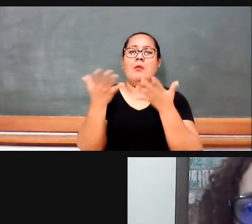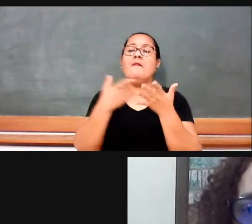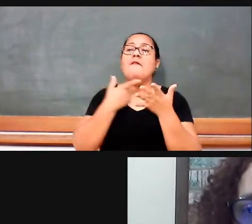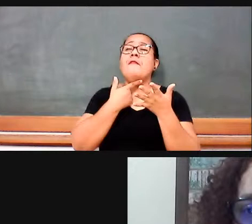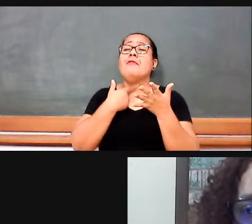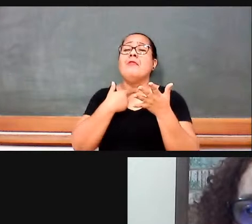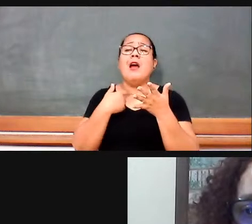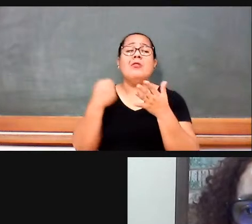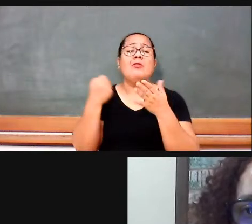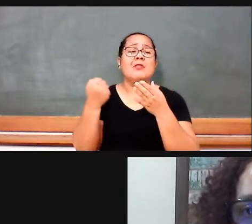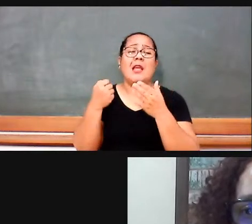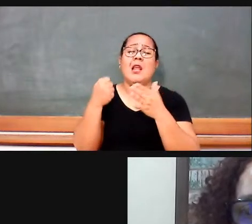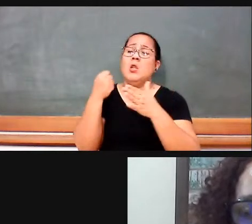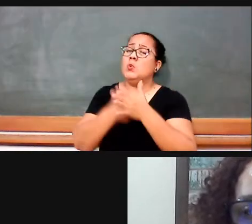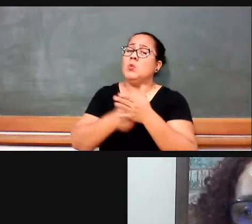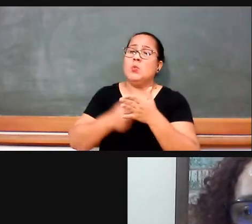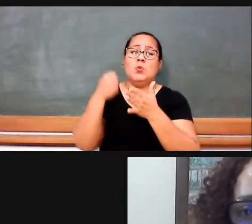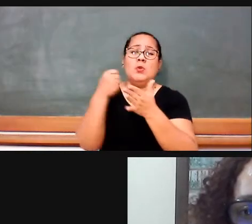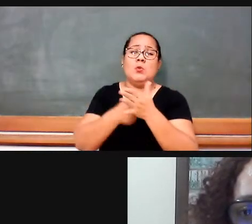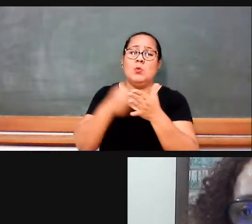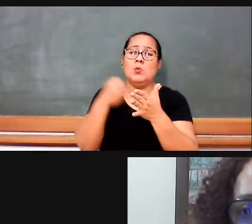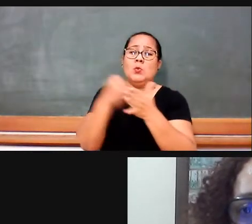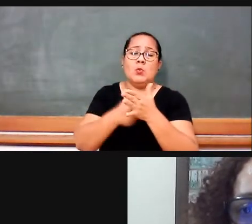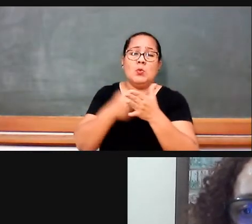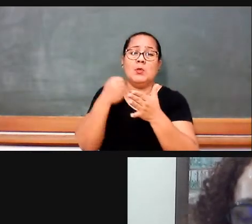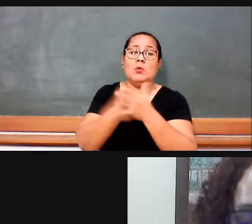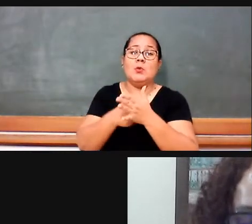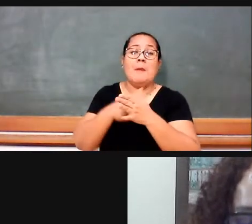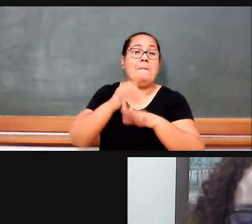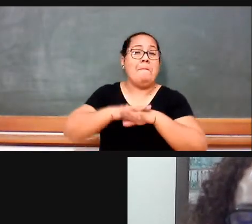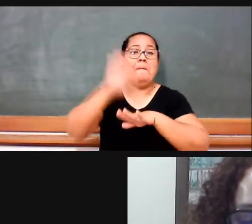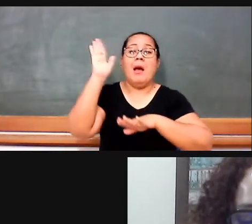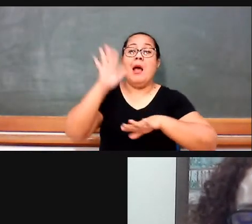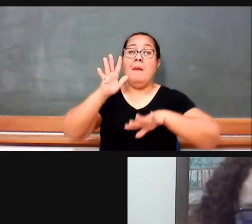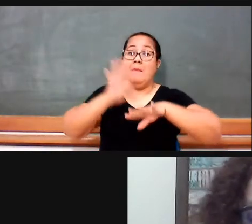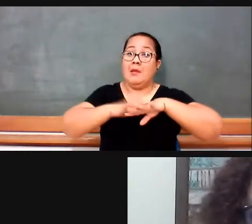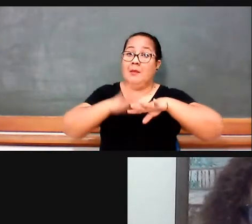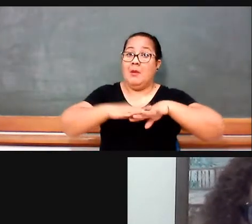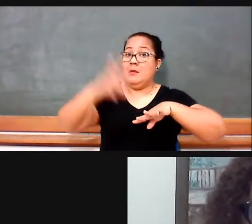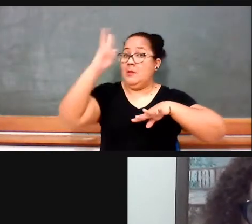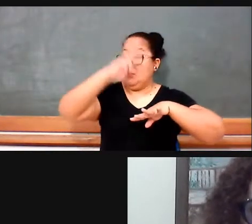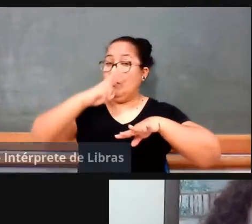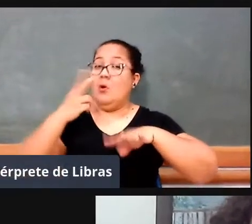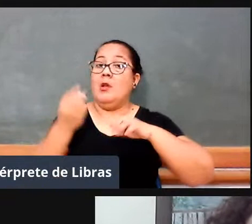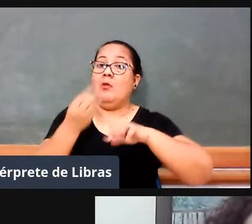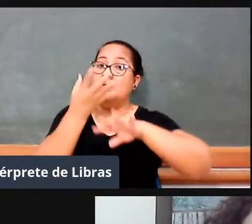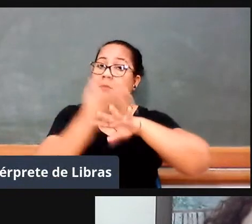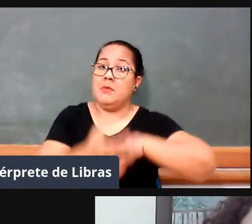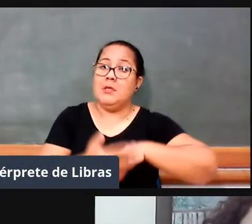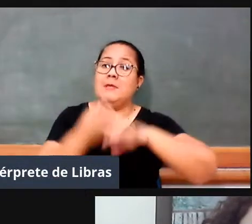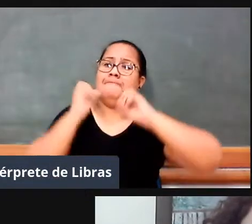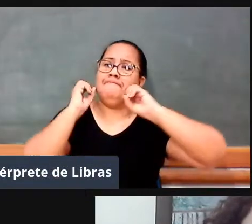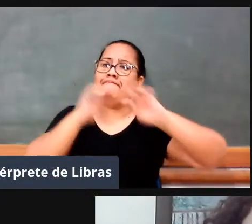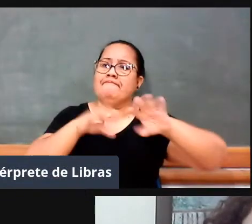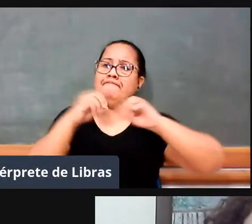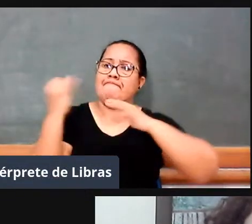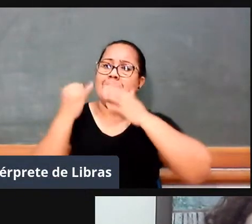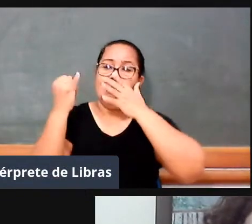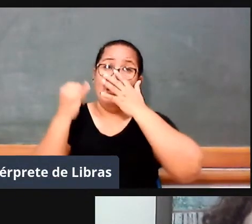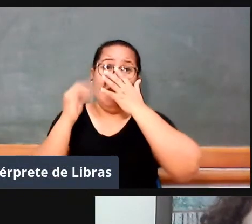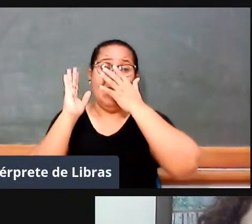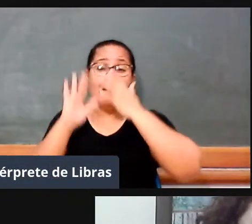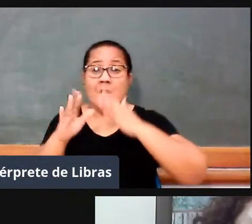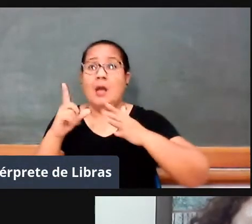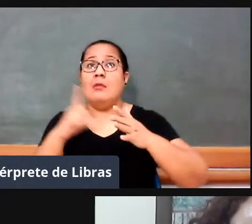do professor a história da educação matemática, em muitas universidades isso já está acontecendo,